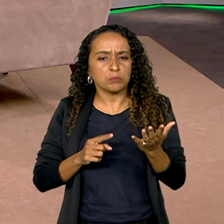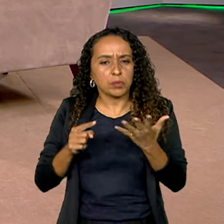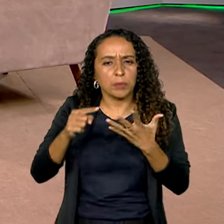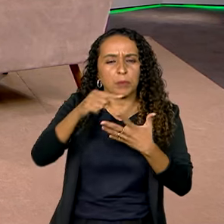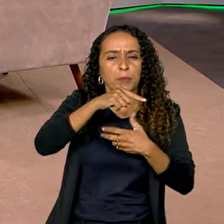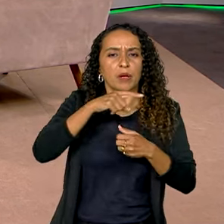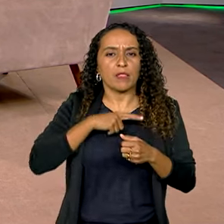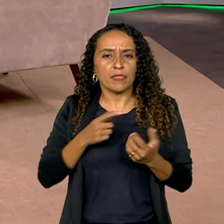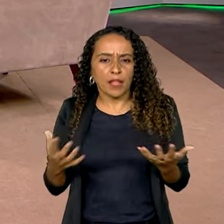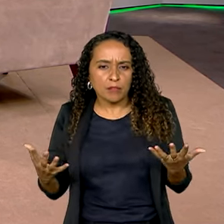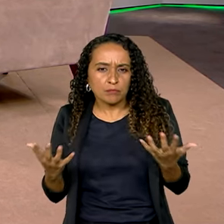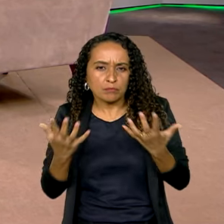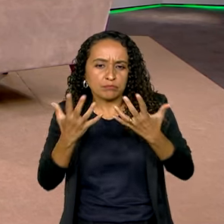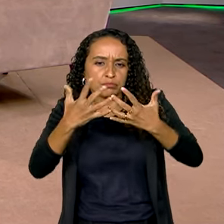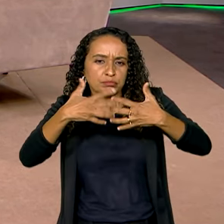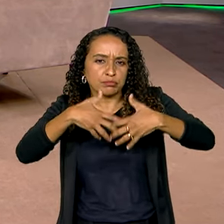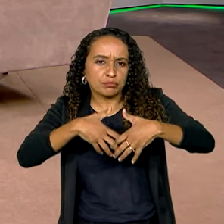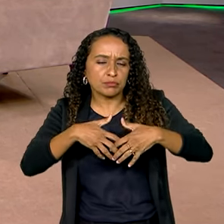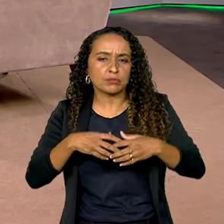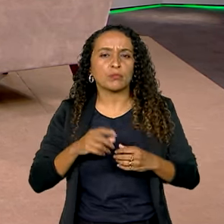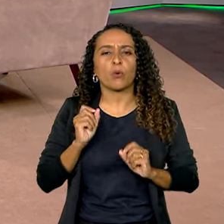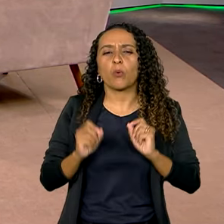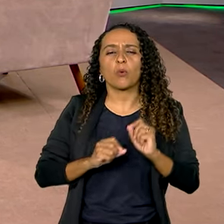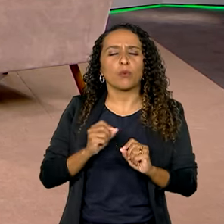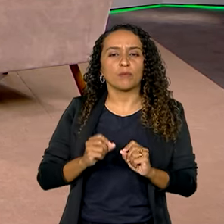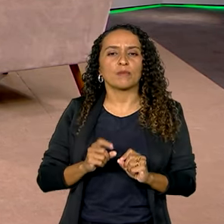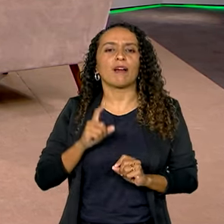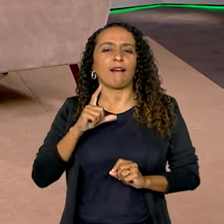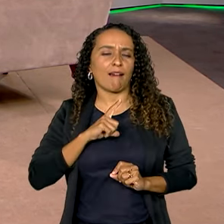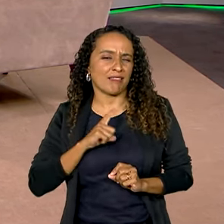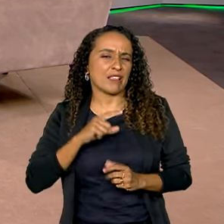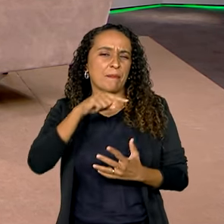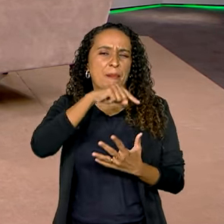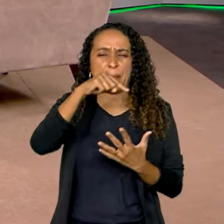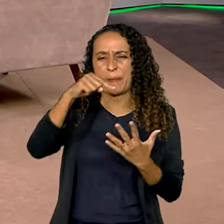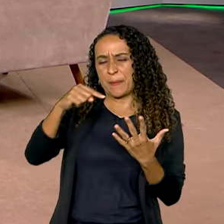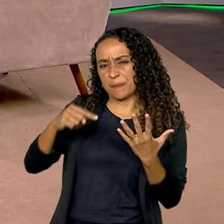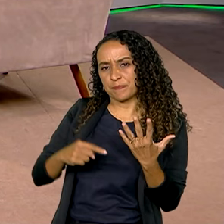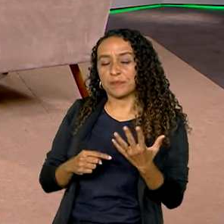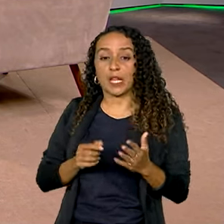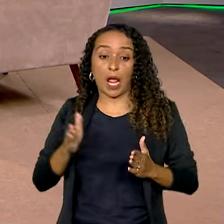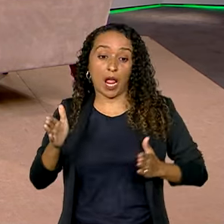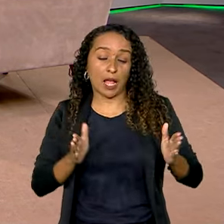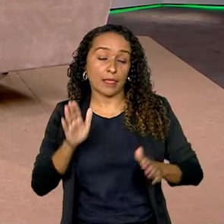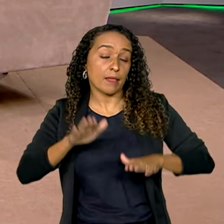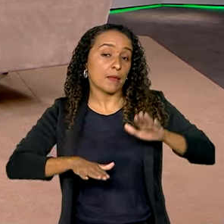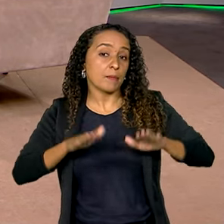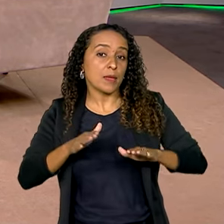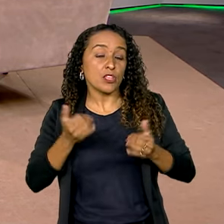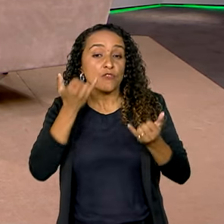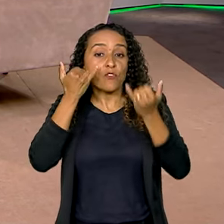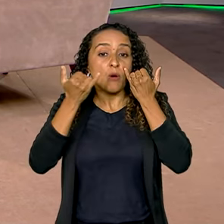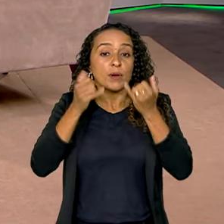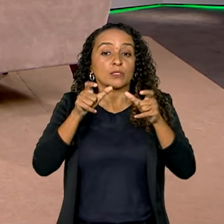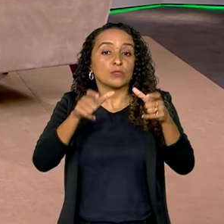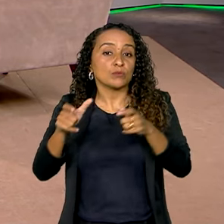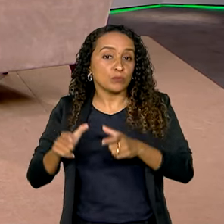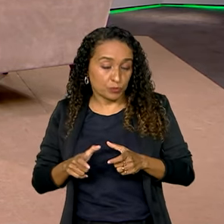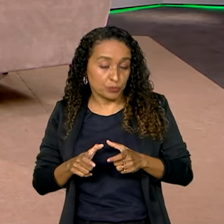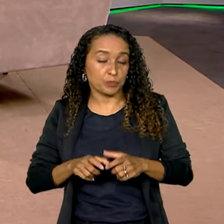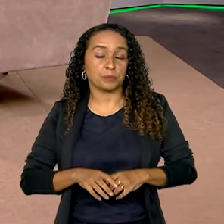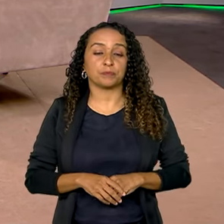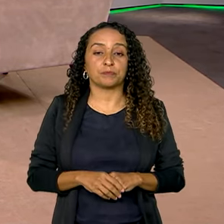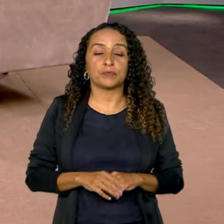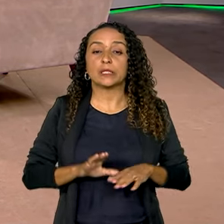de dados lá? Como é que funciona? São vários indicadores e os períodos dependem das fontes de informação, dos sistemas de